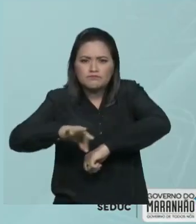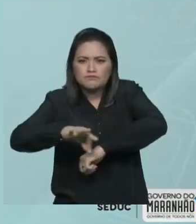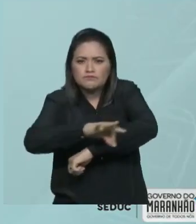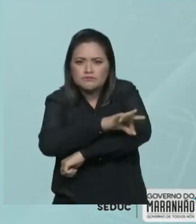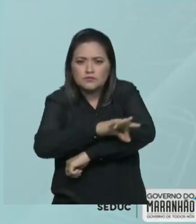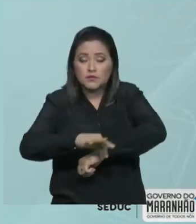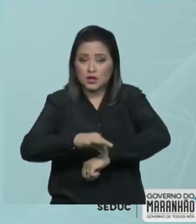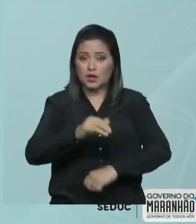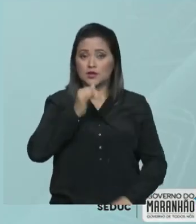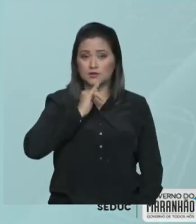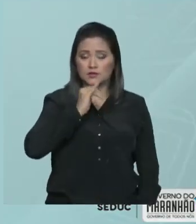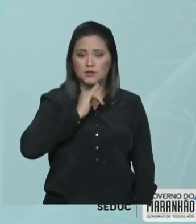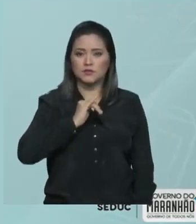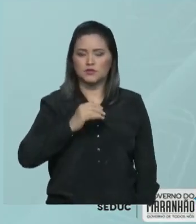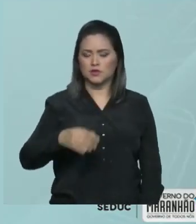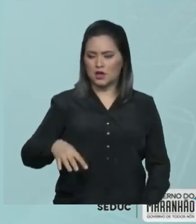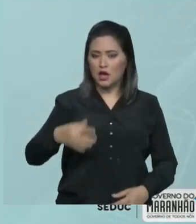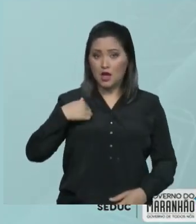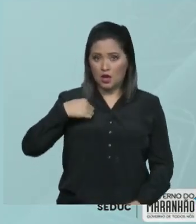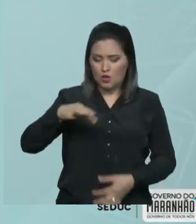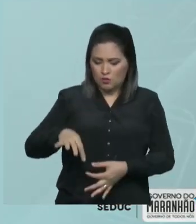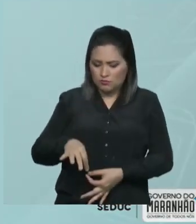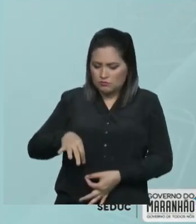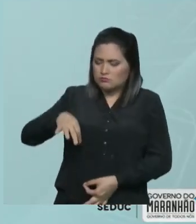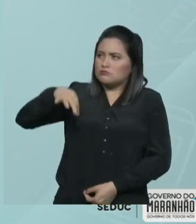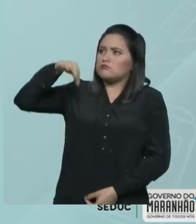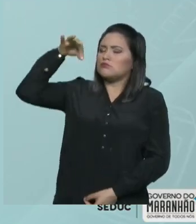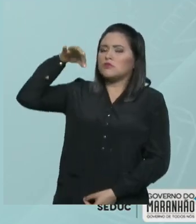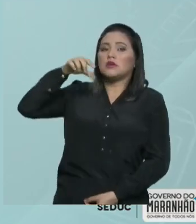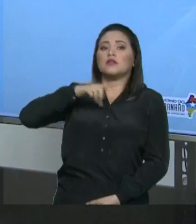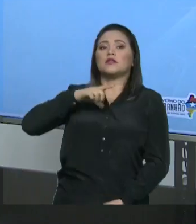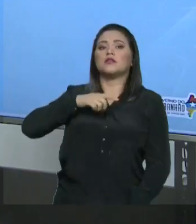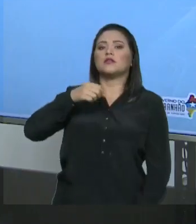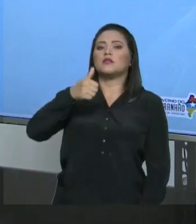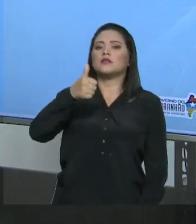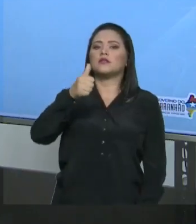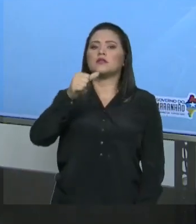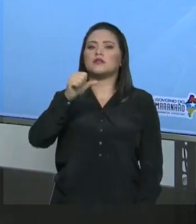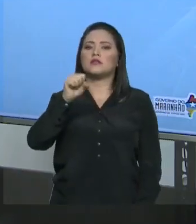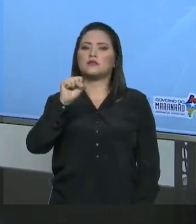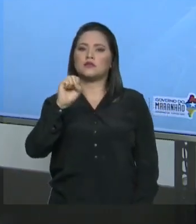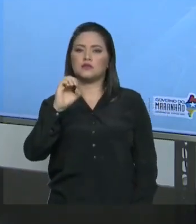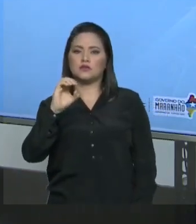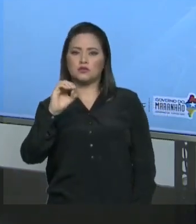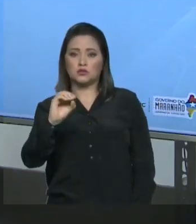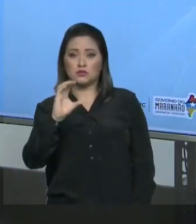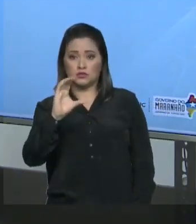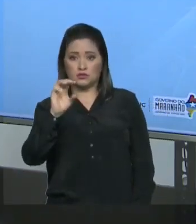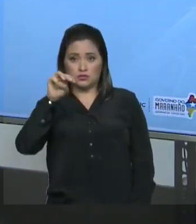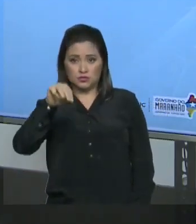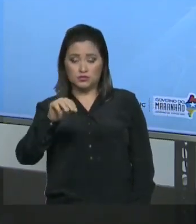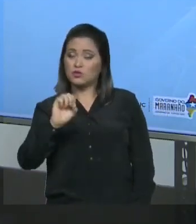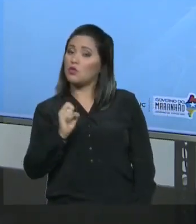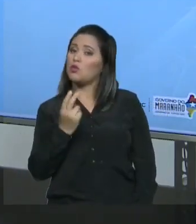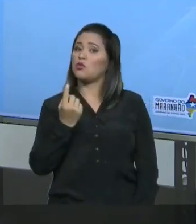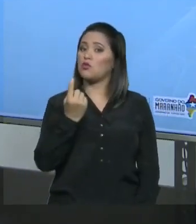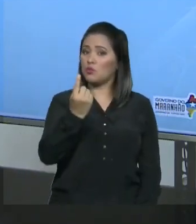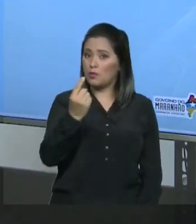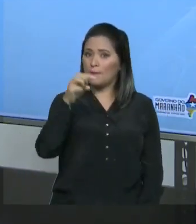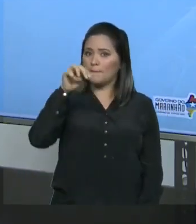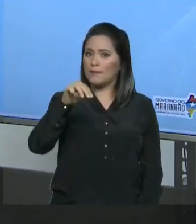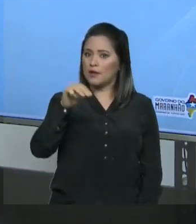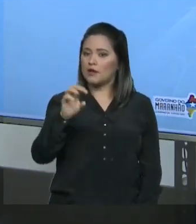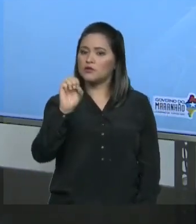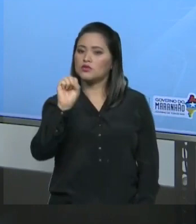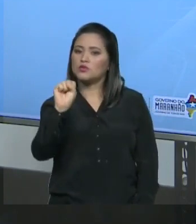altura, eu tenho 180 centímetros ou um metro e oitenta, como a gente gosta de